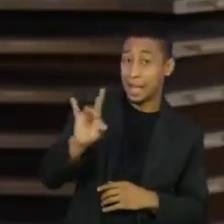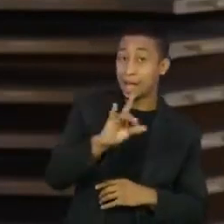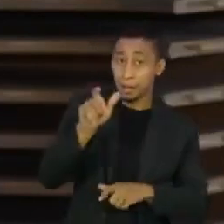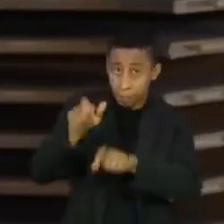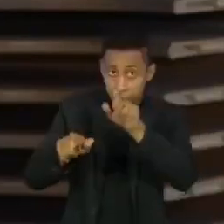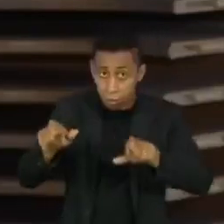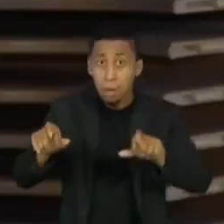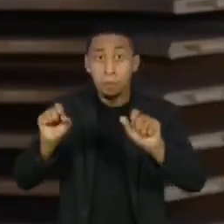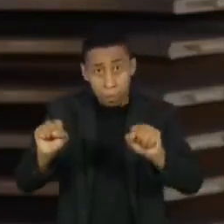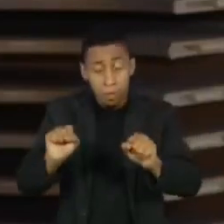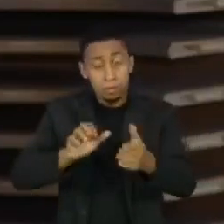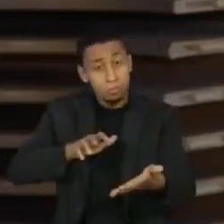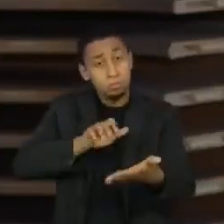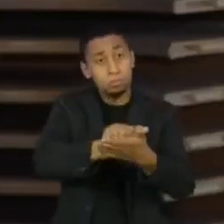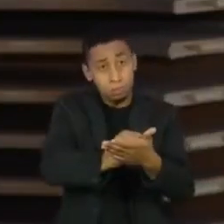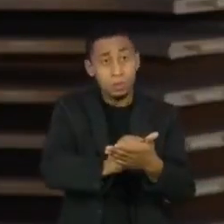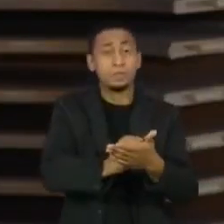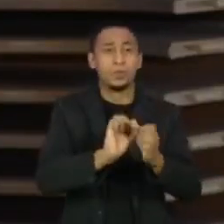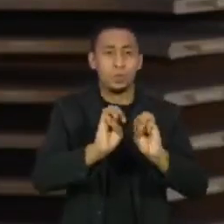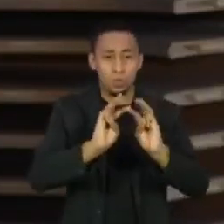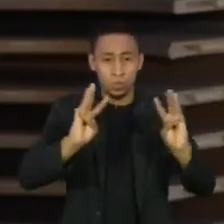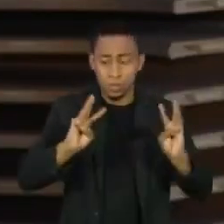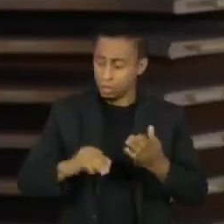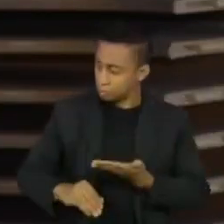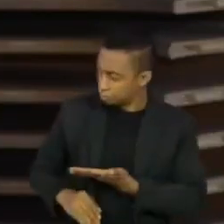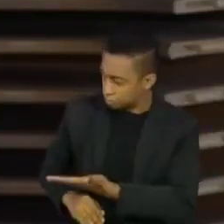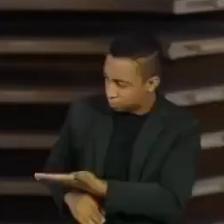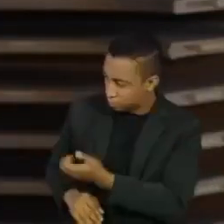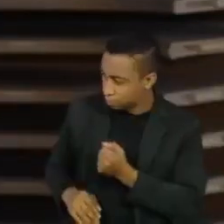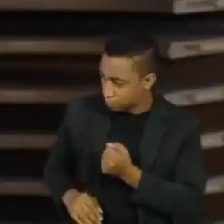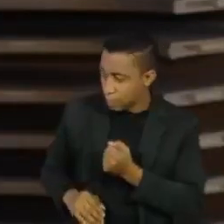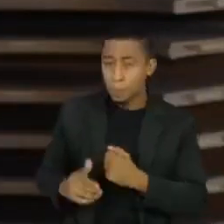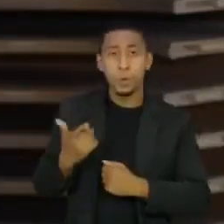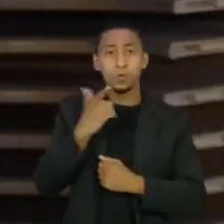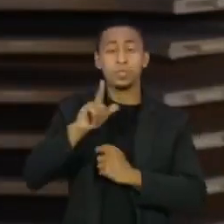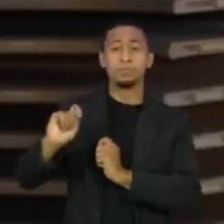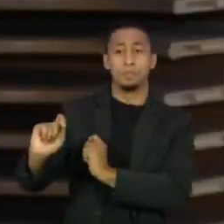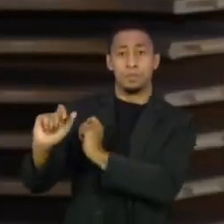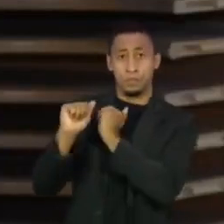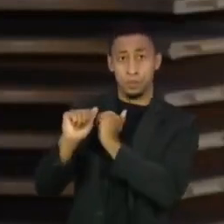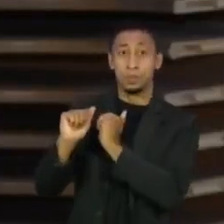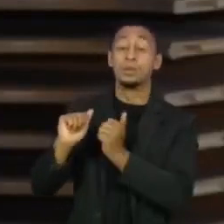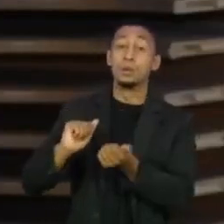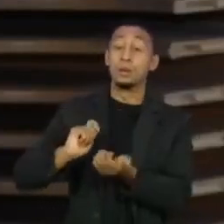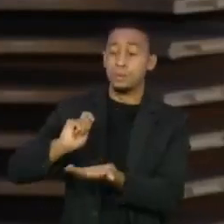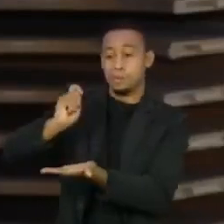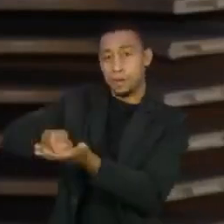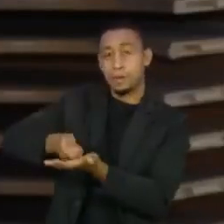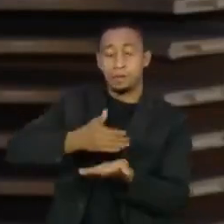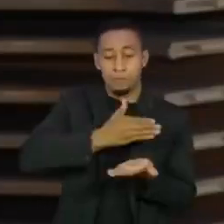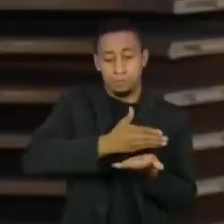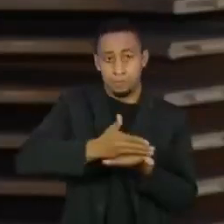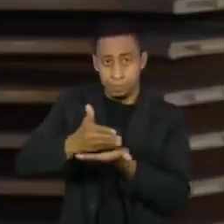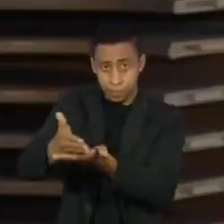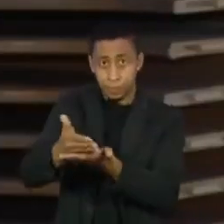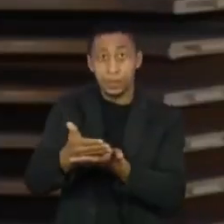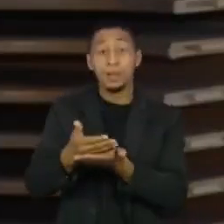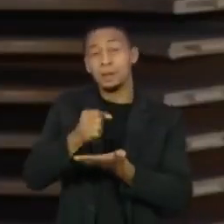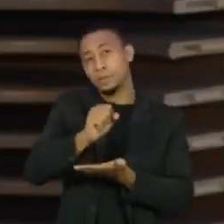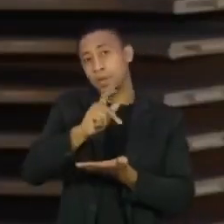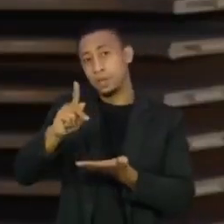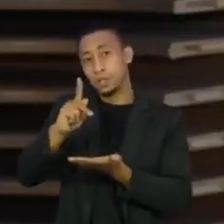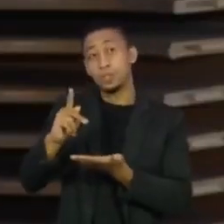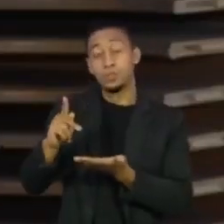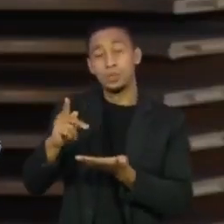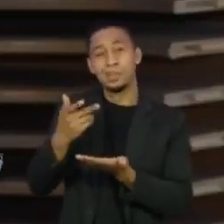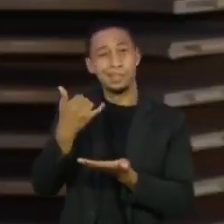podem se inscrever e passar a receber o benefício. O pagamento é feito por um aplicativo de celular